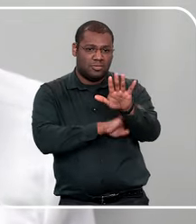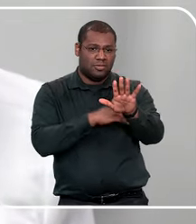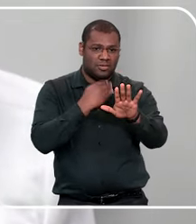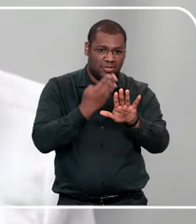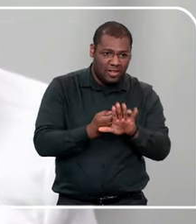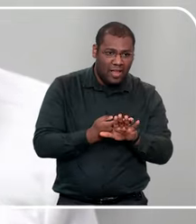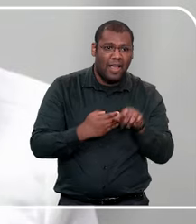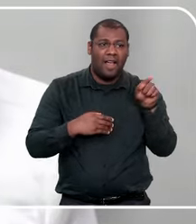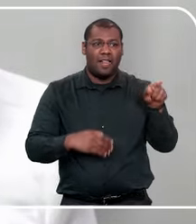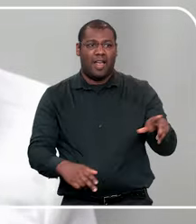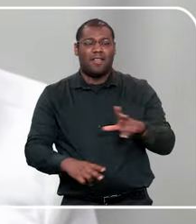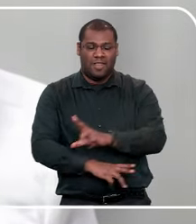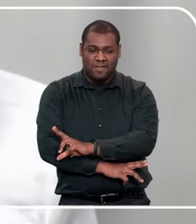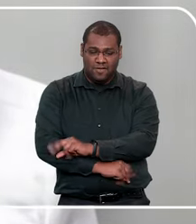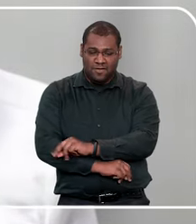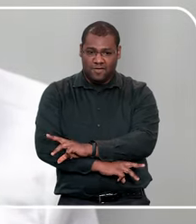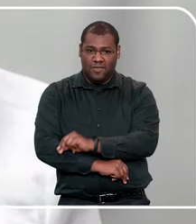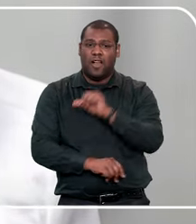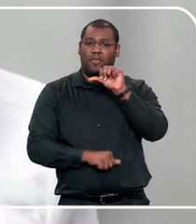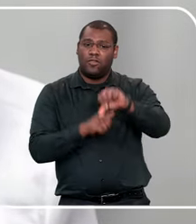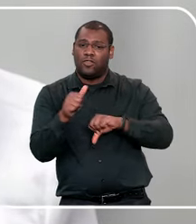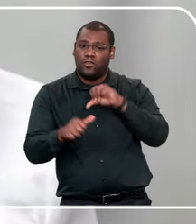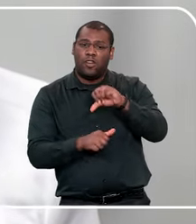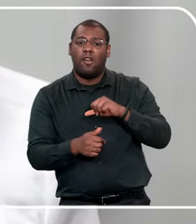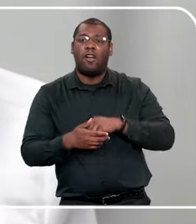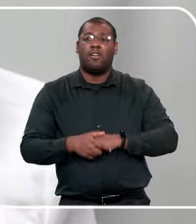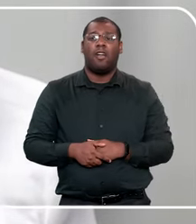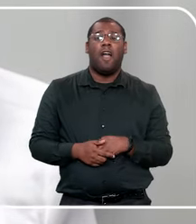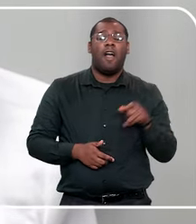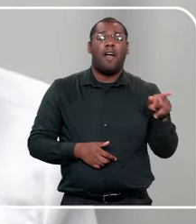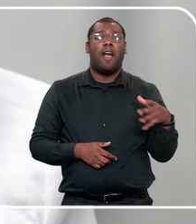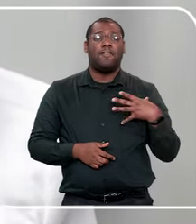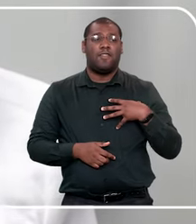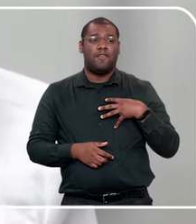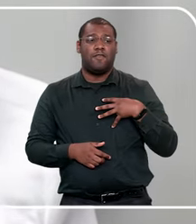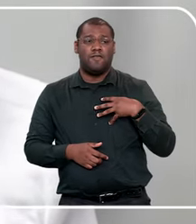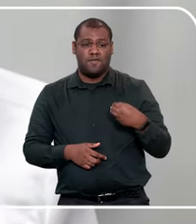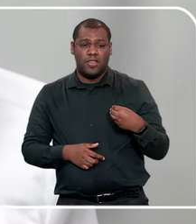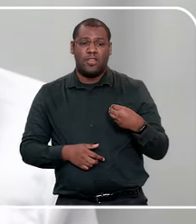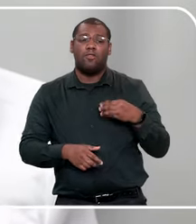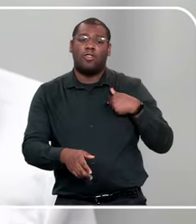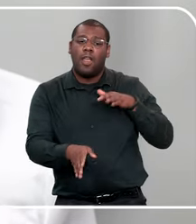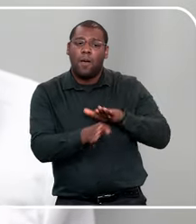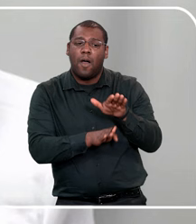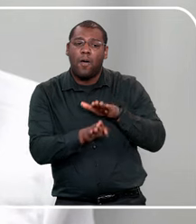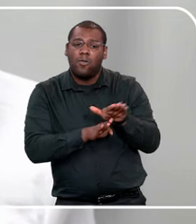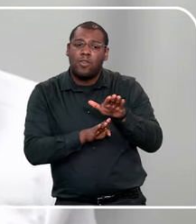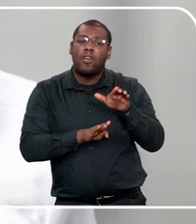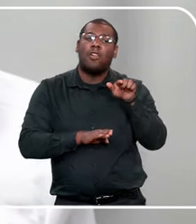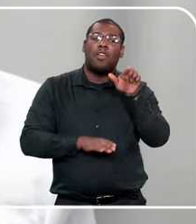de fraldas lá, como nomear, a rede de proteção, em relação às pessoas, que trabalham na creche?